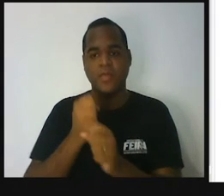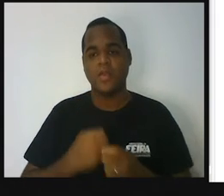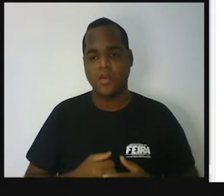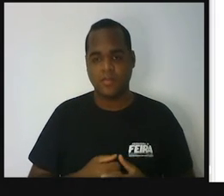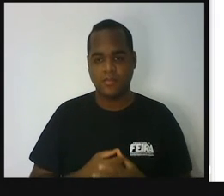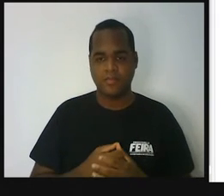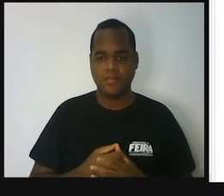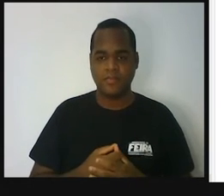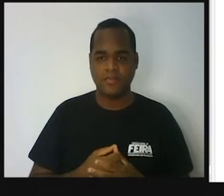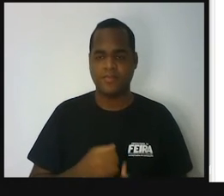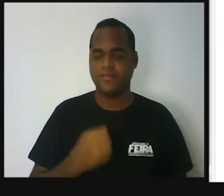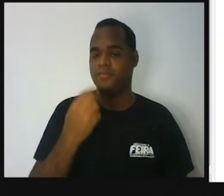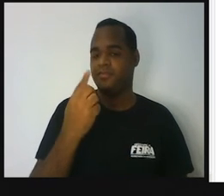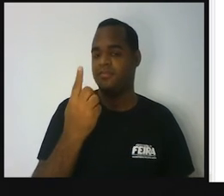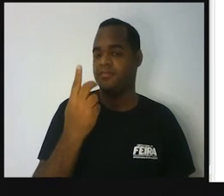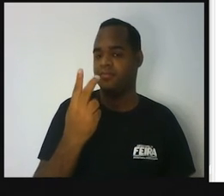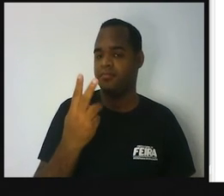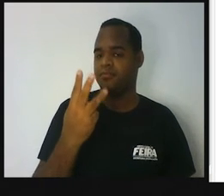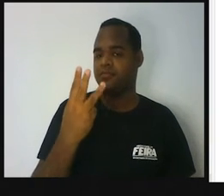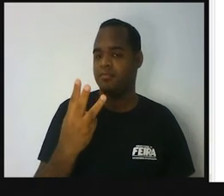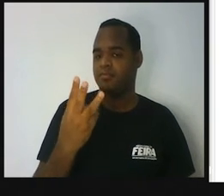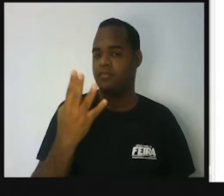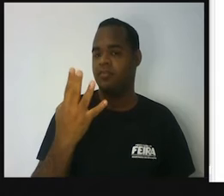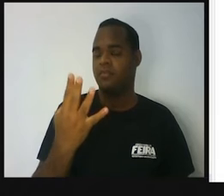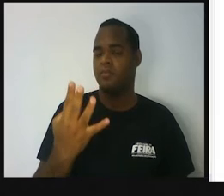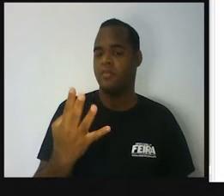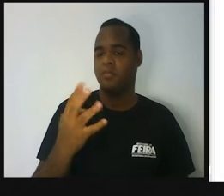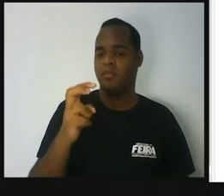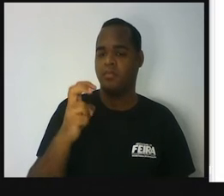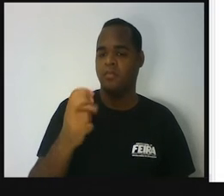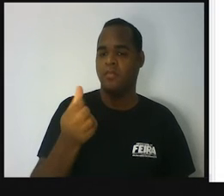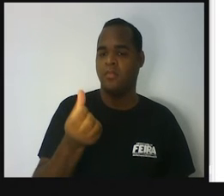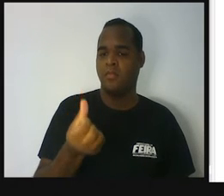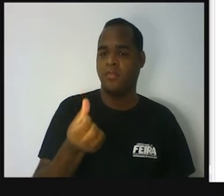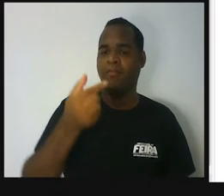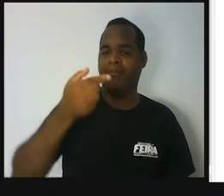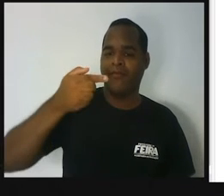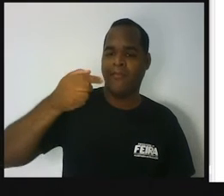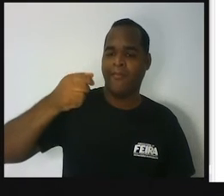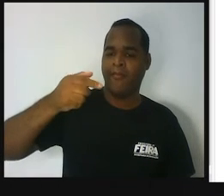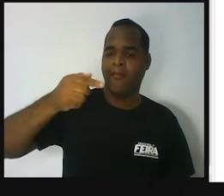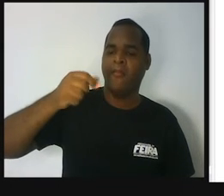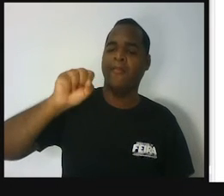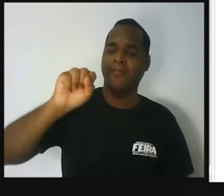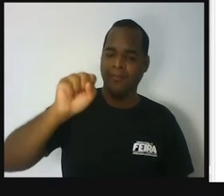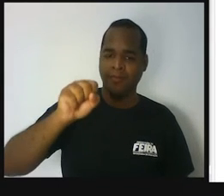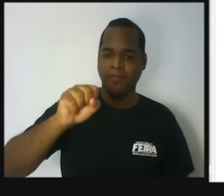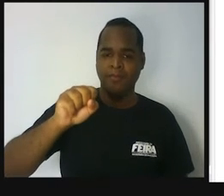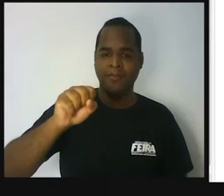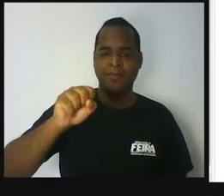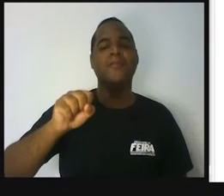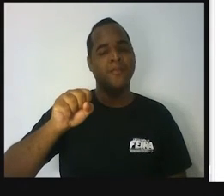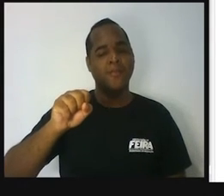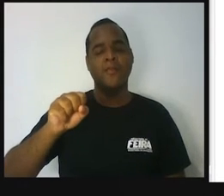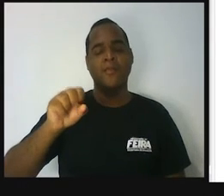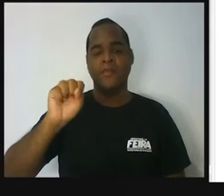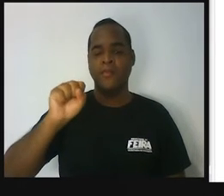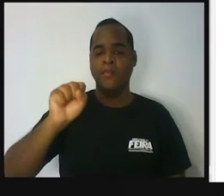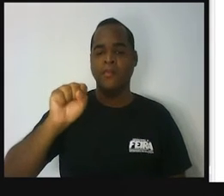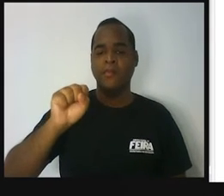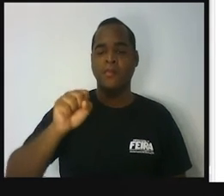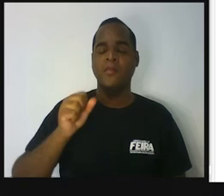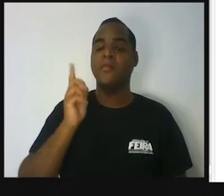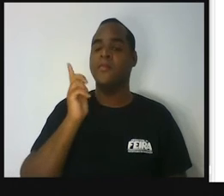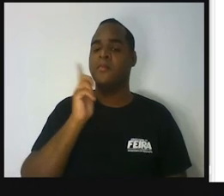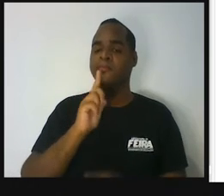1, 2, 3, 4, 5, 6, 7, 8. Né? 8. Ela vai